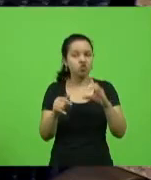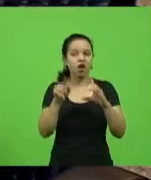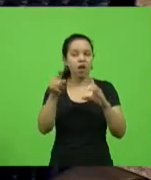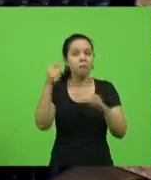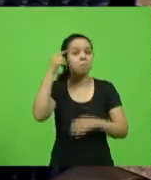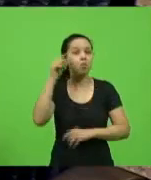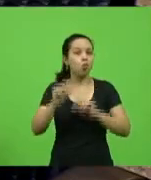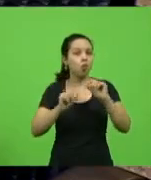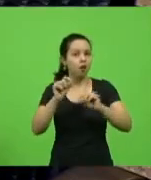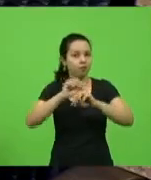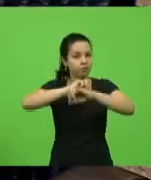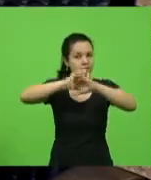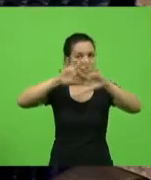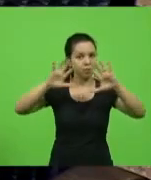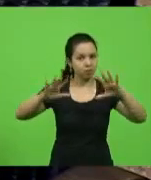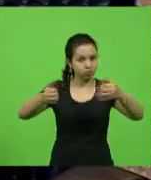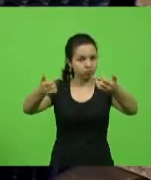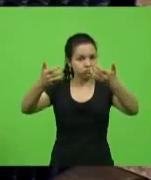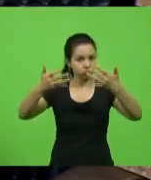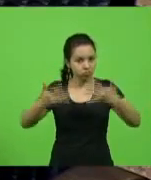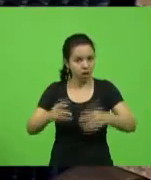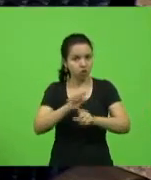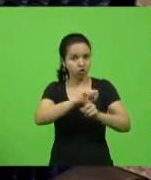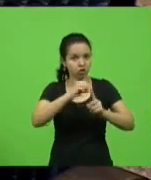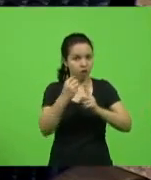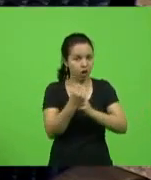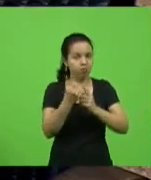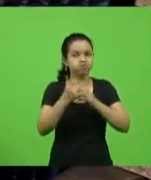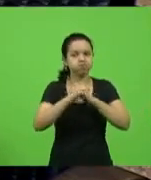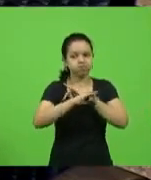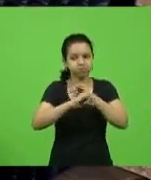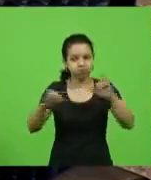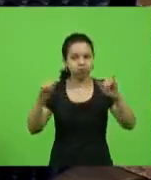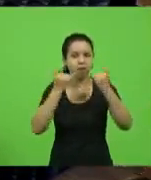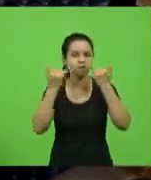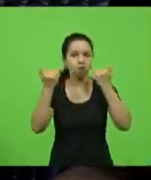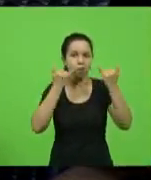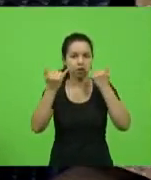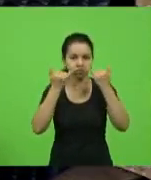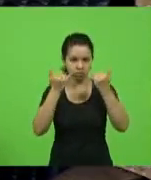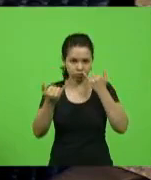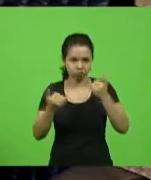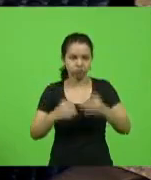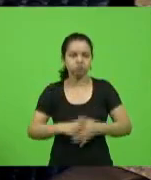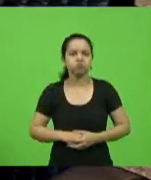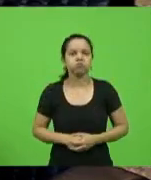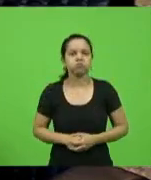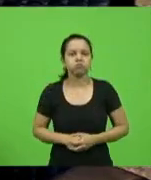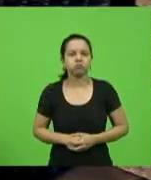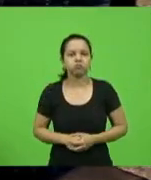maneira transparente, para que a sociedade seja informada e possa se posicionar, bem como essa casa. Muito obrigado.